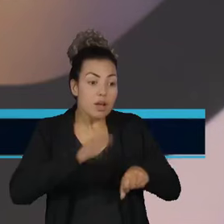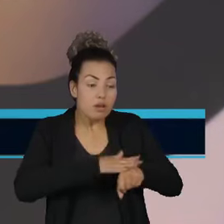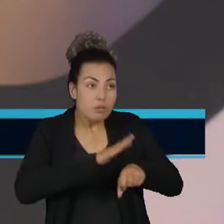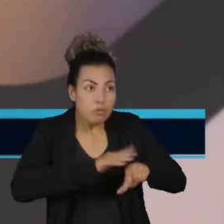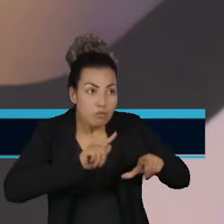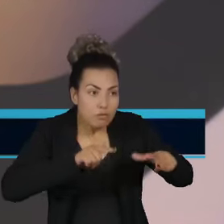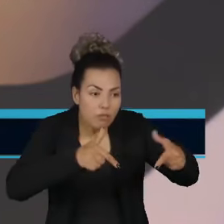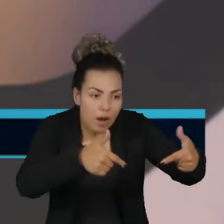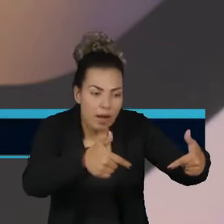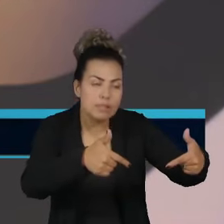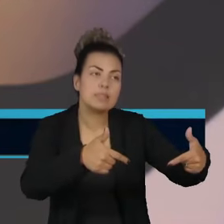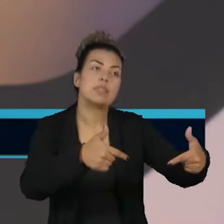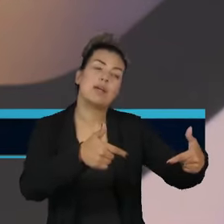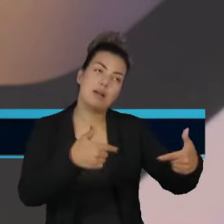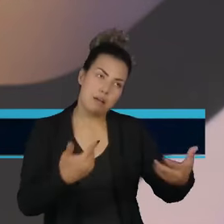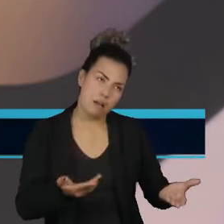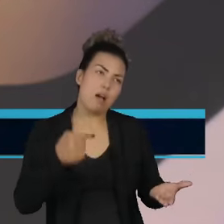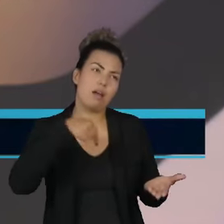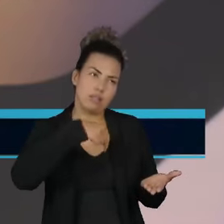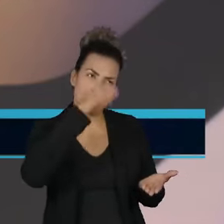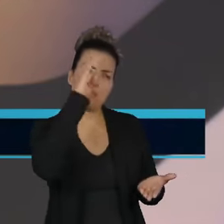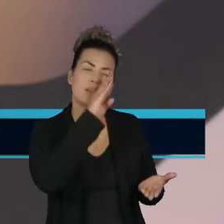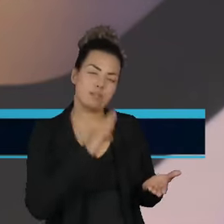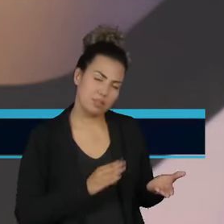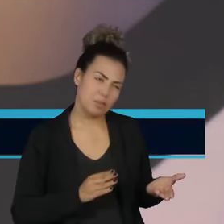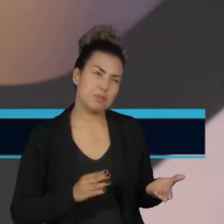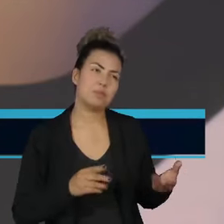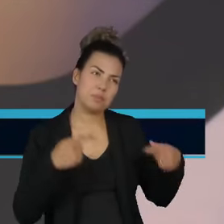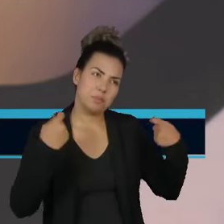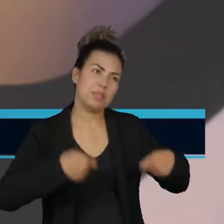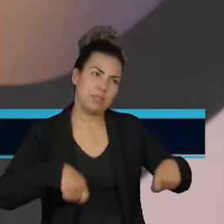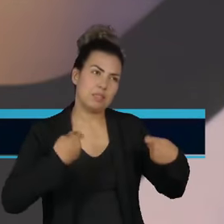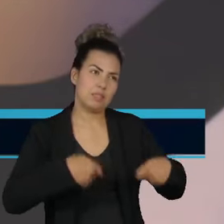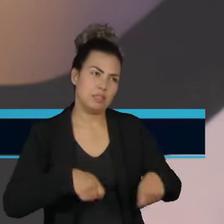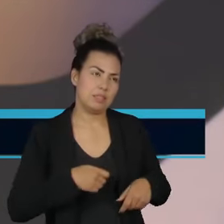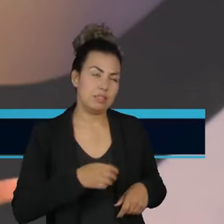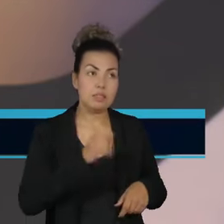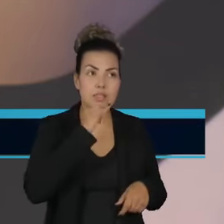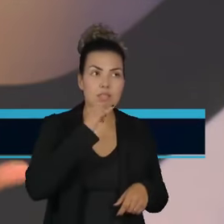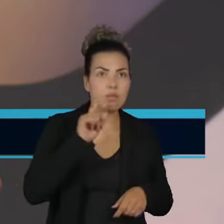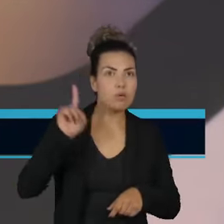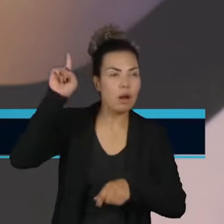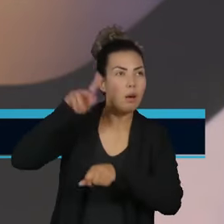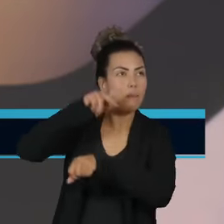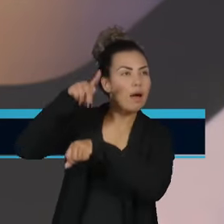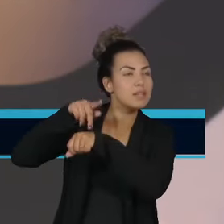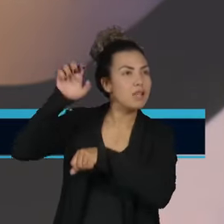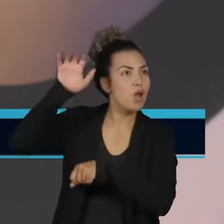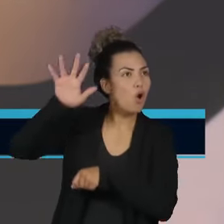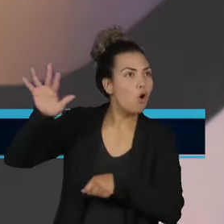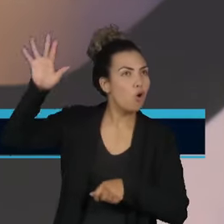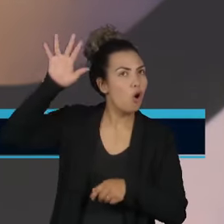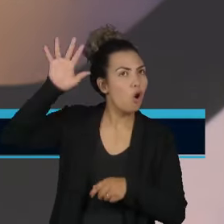aí o Brasil precisaria olhar principalmente para os países europeus que têm sistemas muito semelhantes aos nossos.